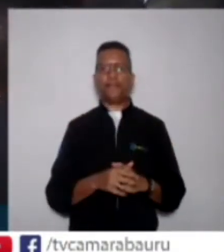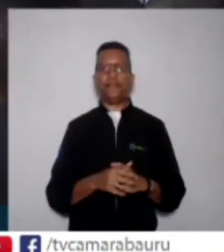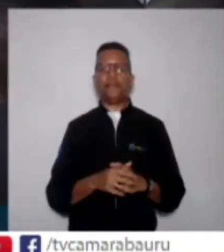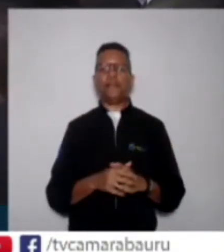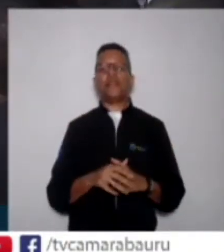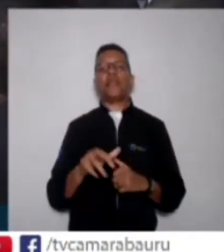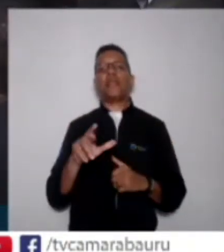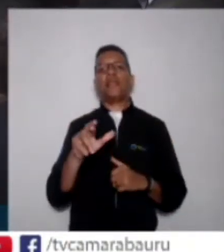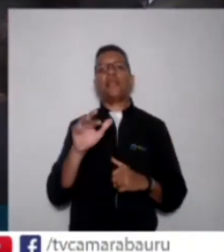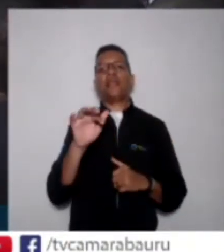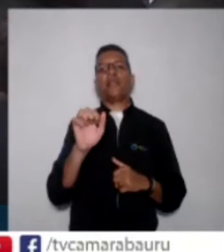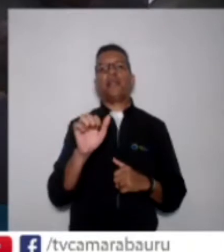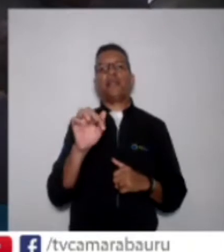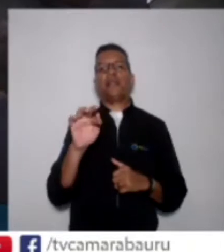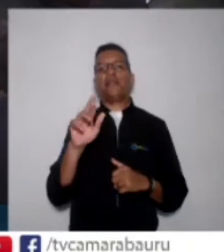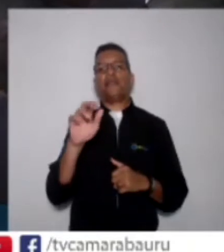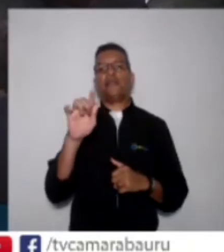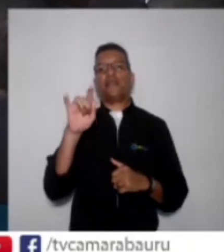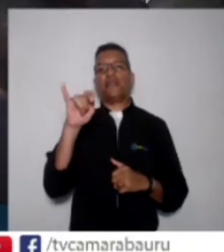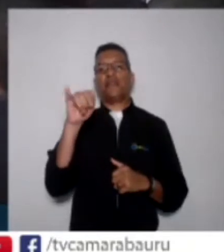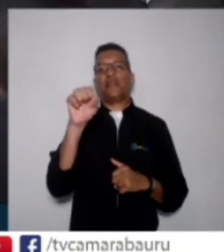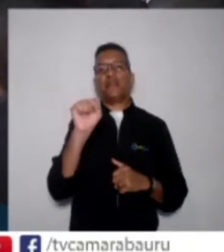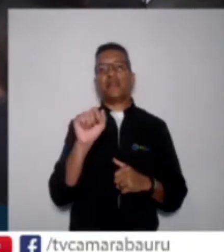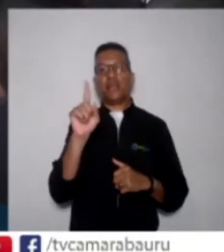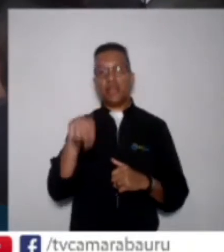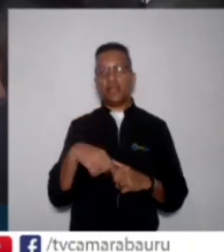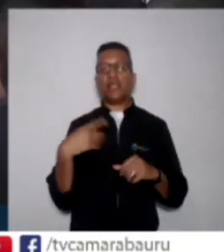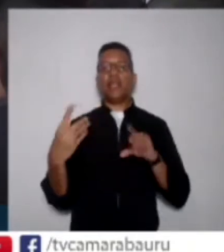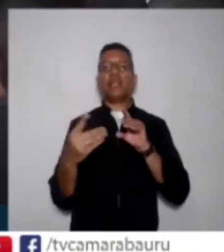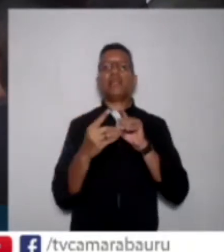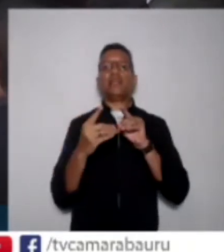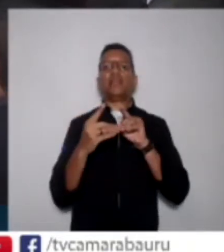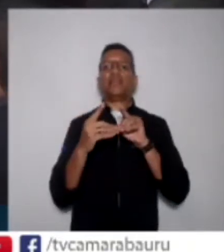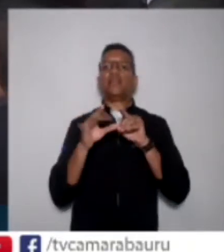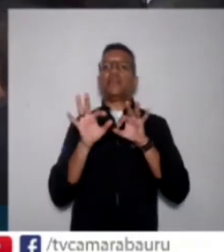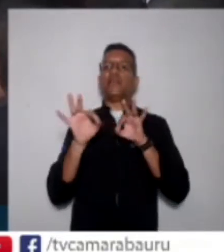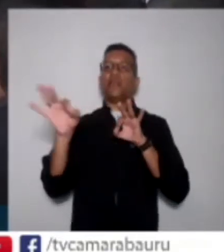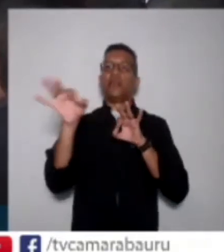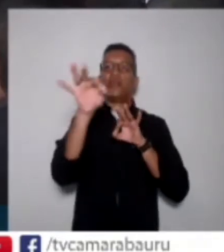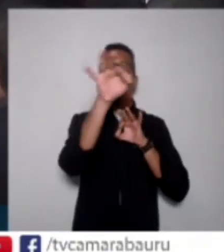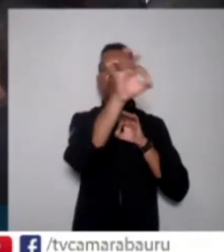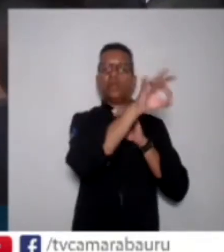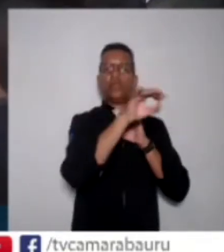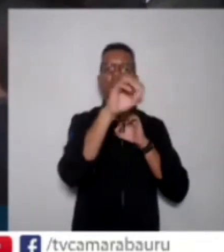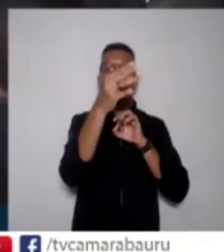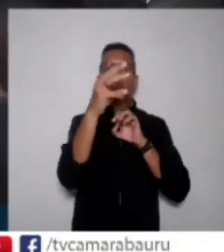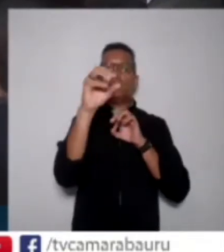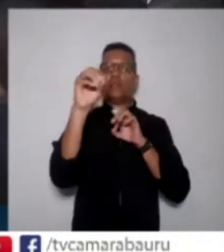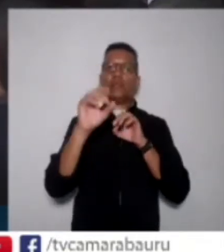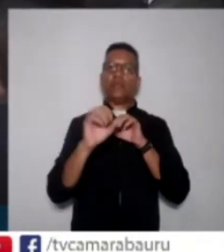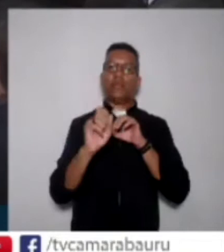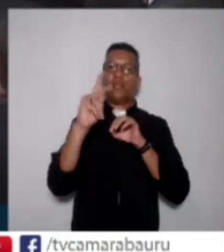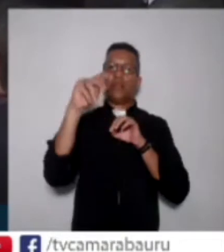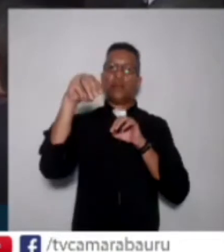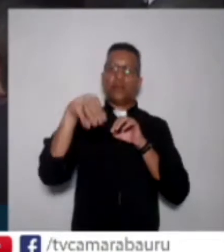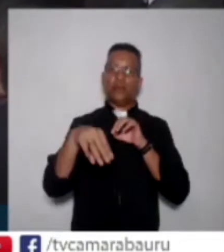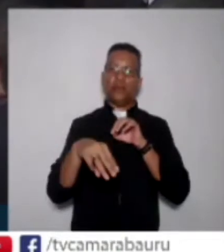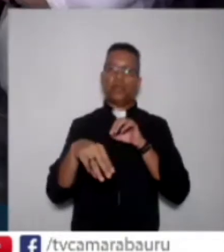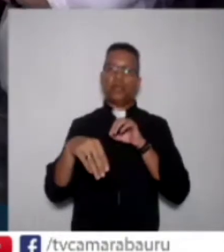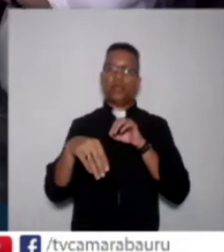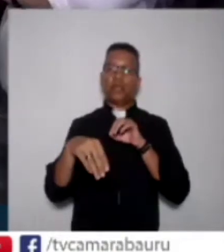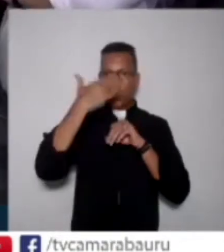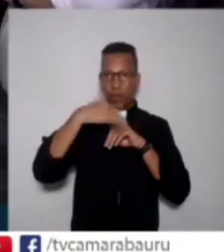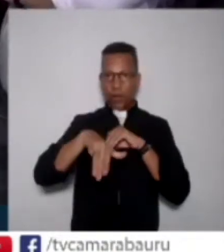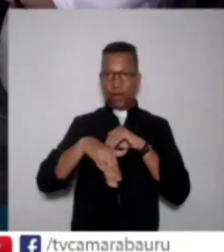atende a um raio de 300 quilômetros, o que mostra a projeção da empresa.